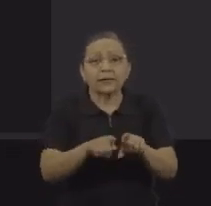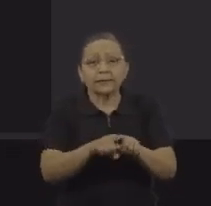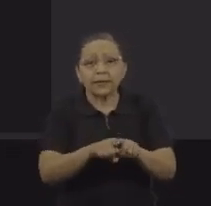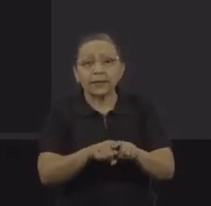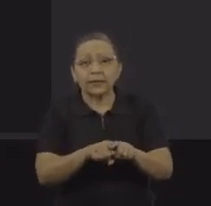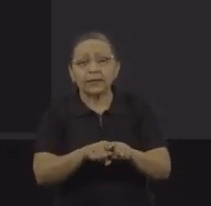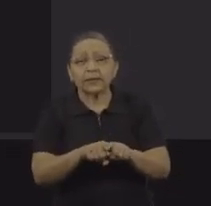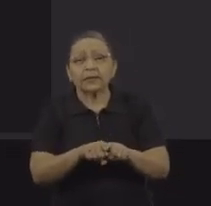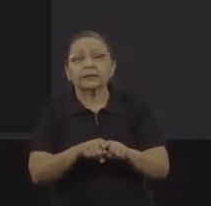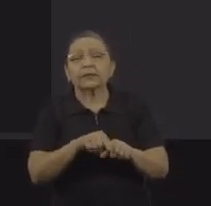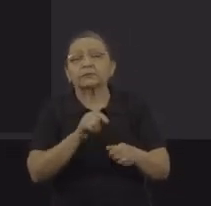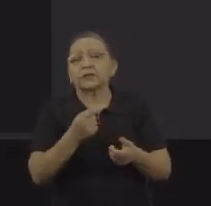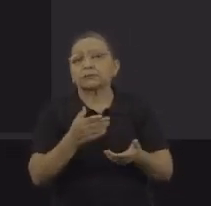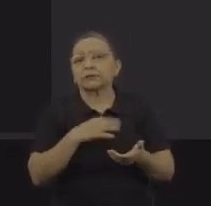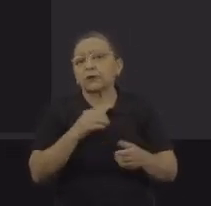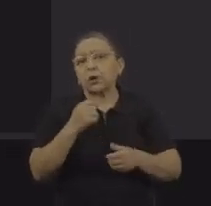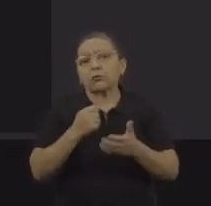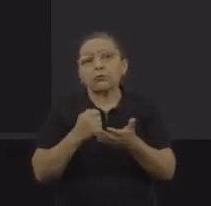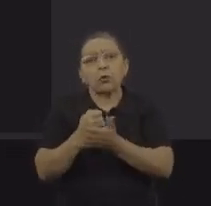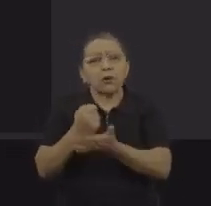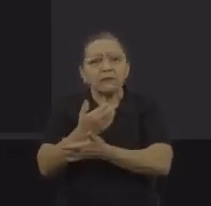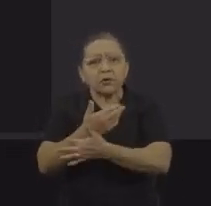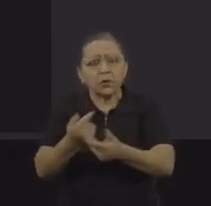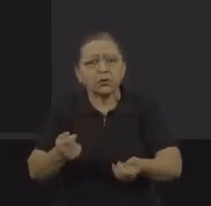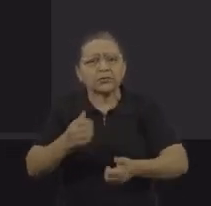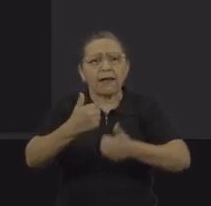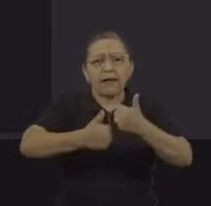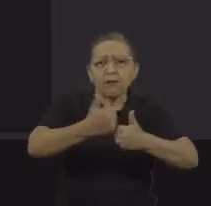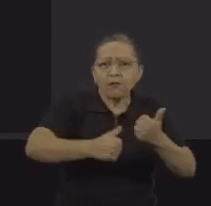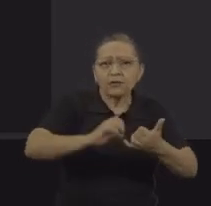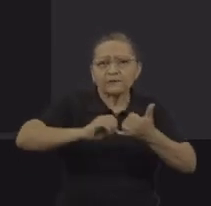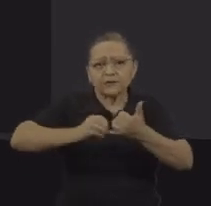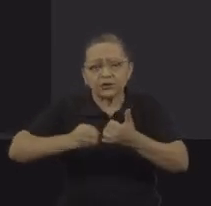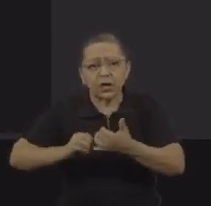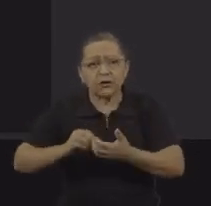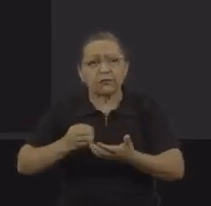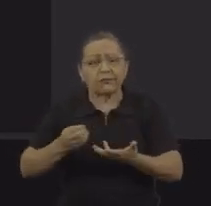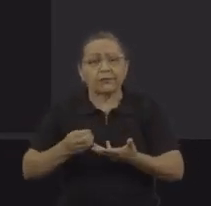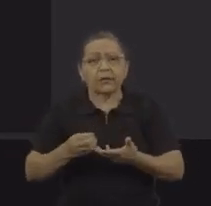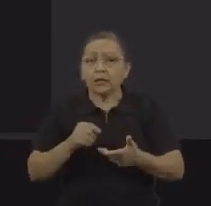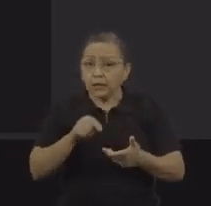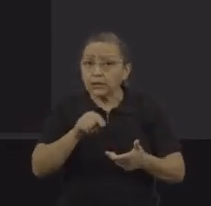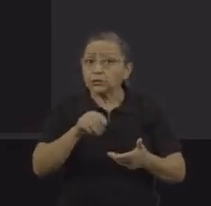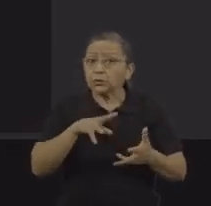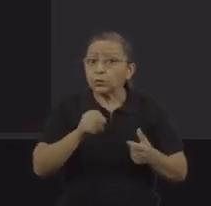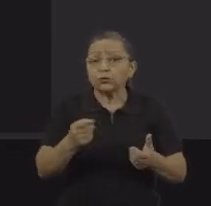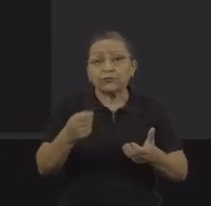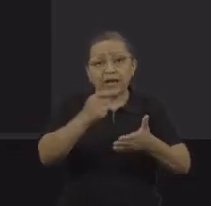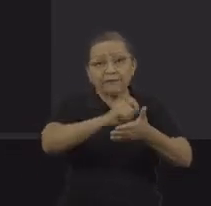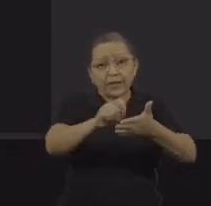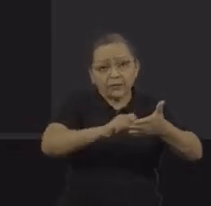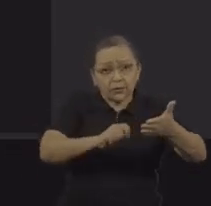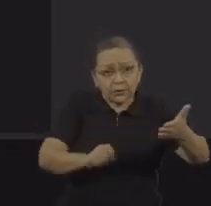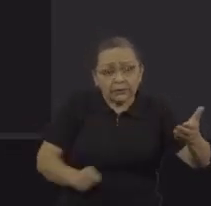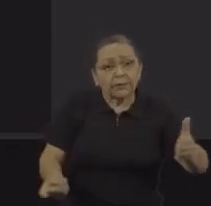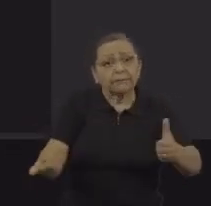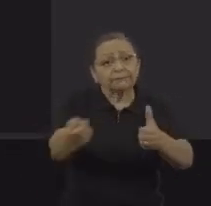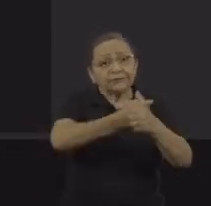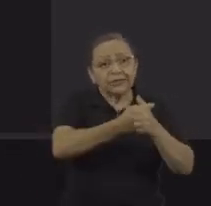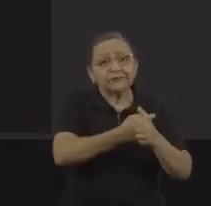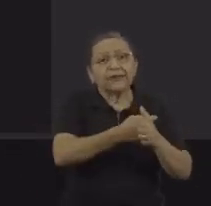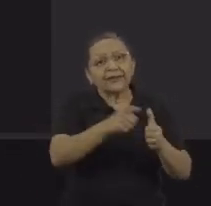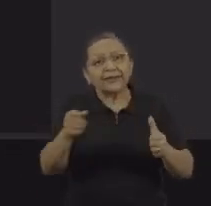confecção texto, então em área urbana. Aqui é um caso de trabalho escravo na confecção texto que o trabalhador tinha subtraído do seu